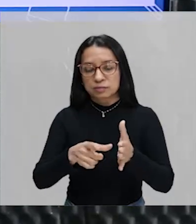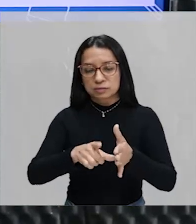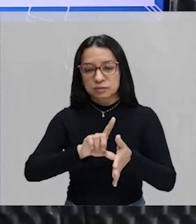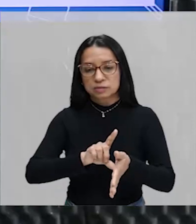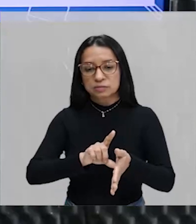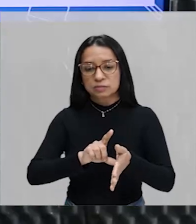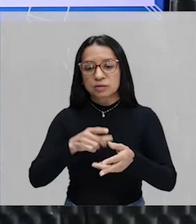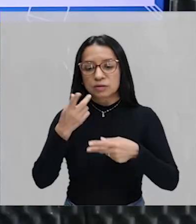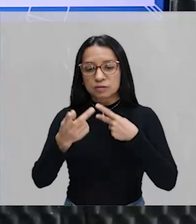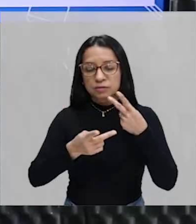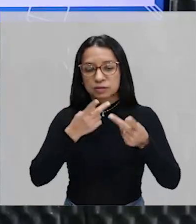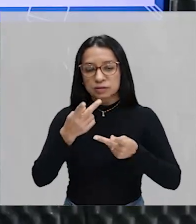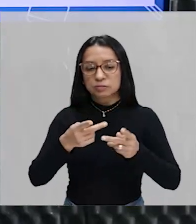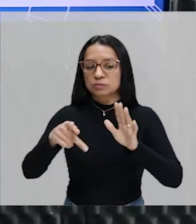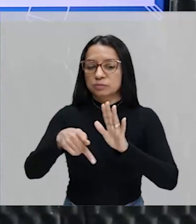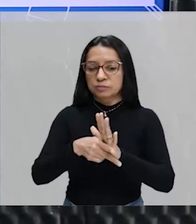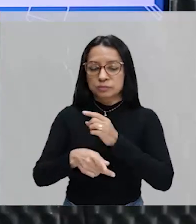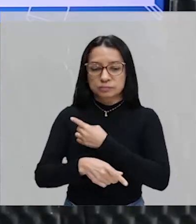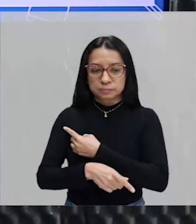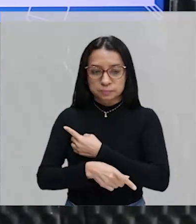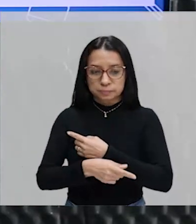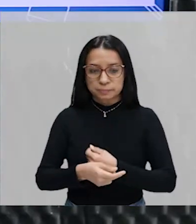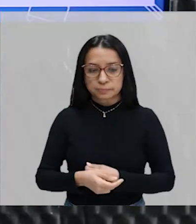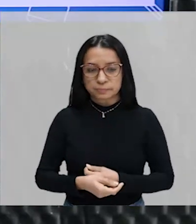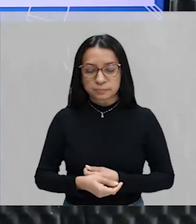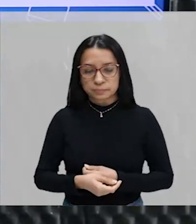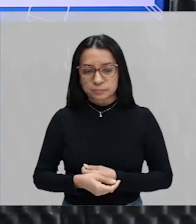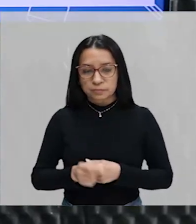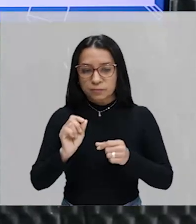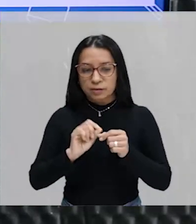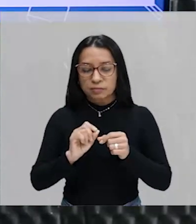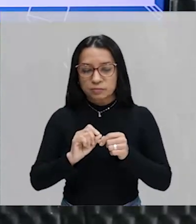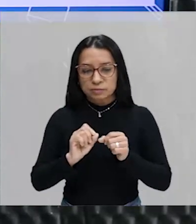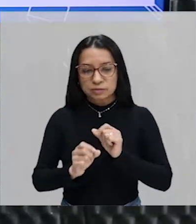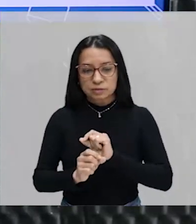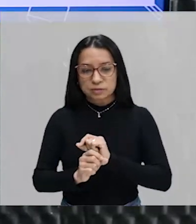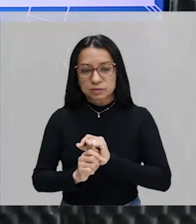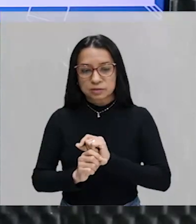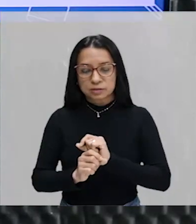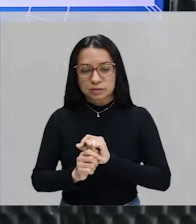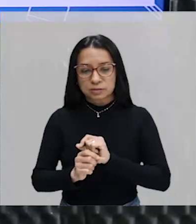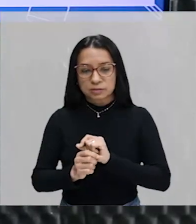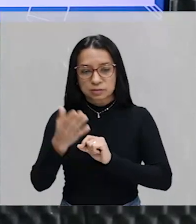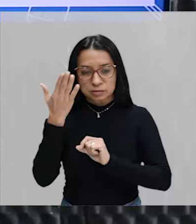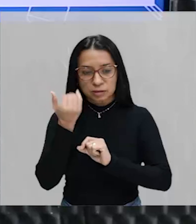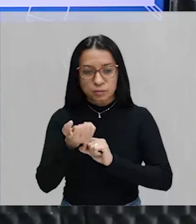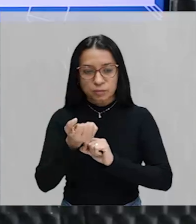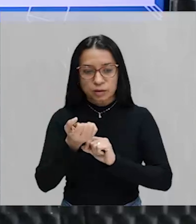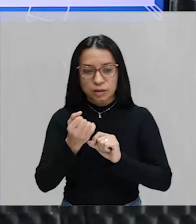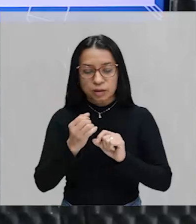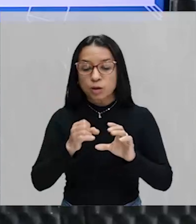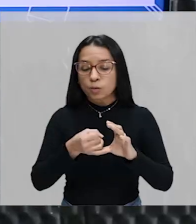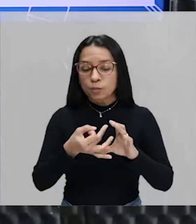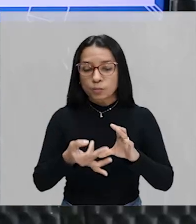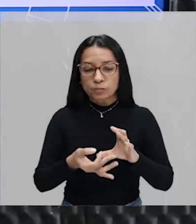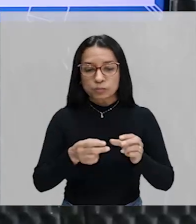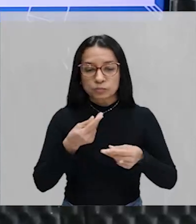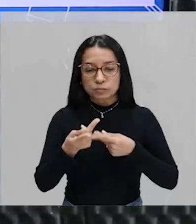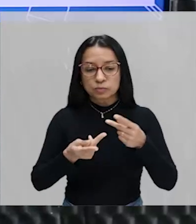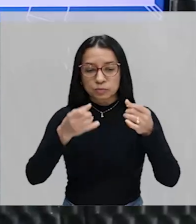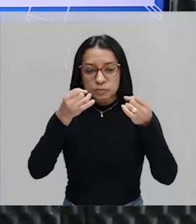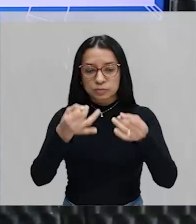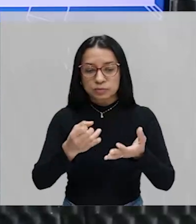sobre essa propriedade. No caso, para eu fazer, né, a identificação desse conjunto, como eu te disse,